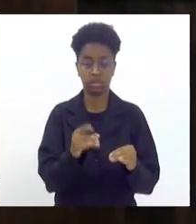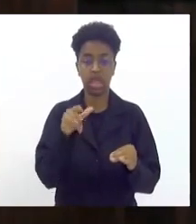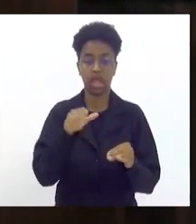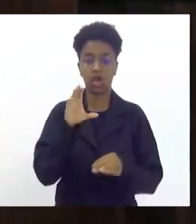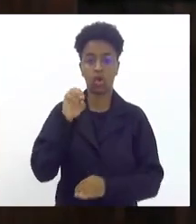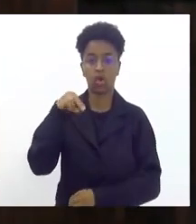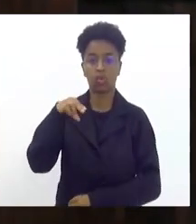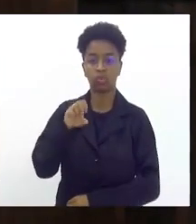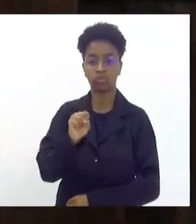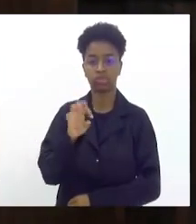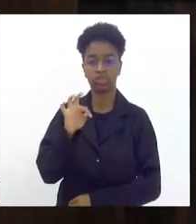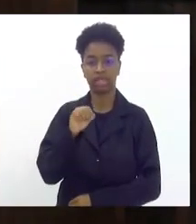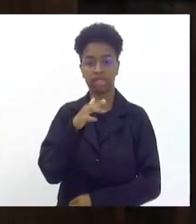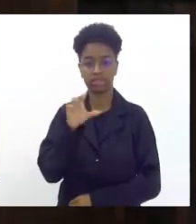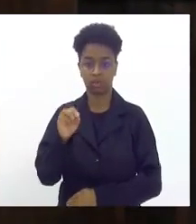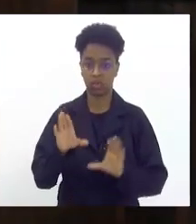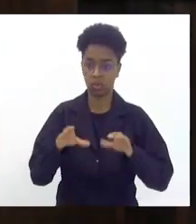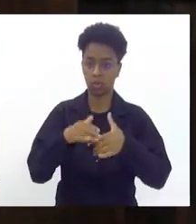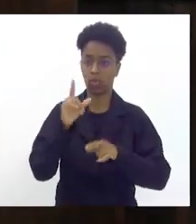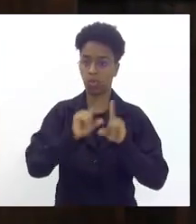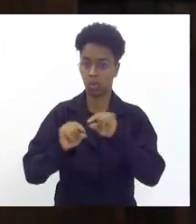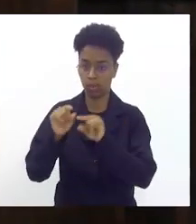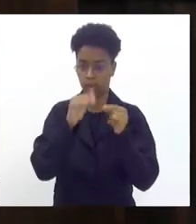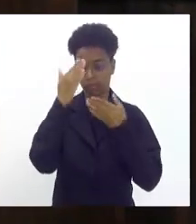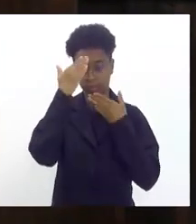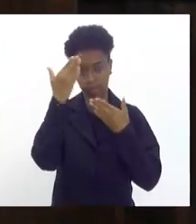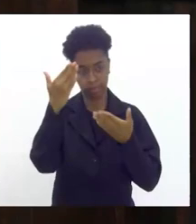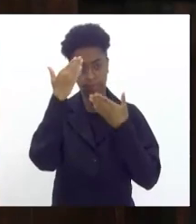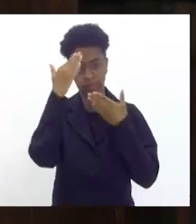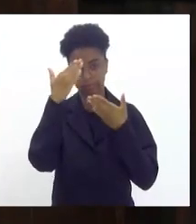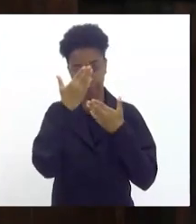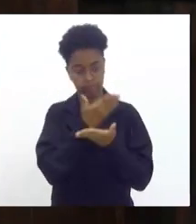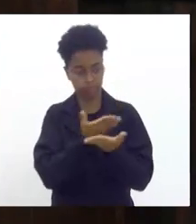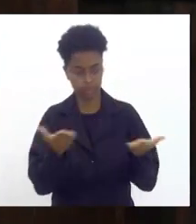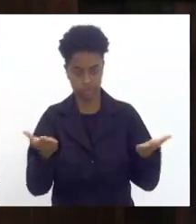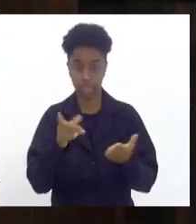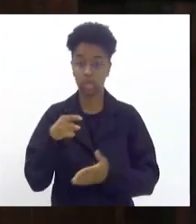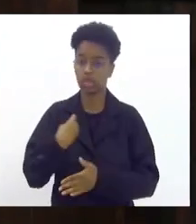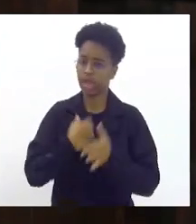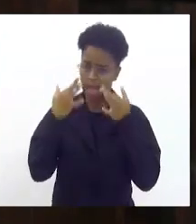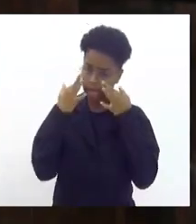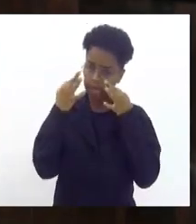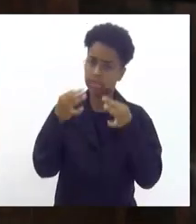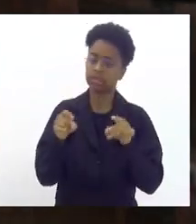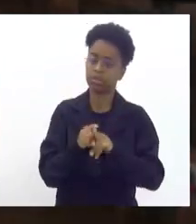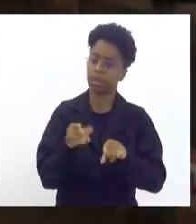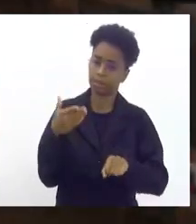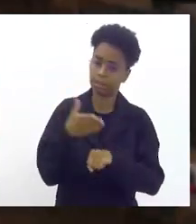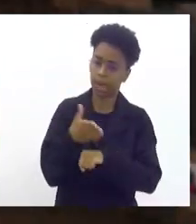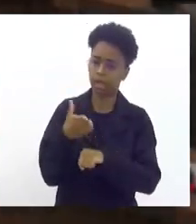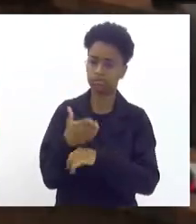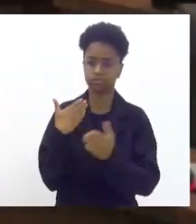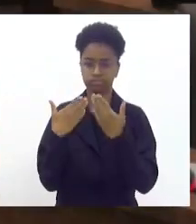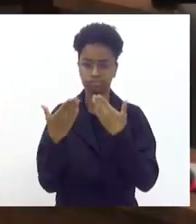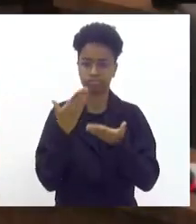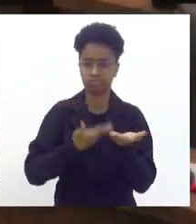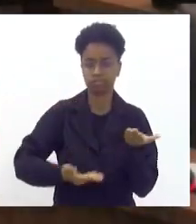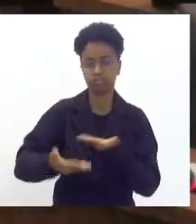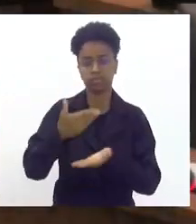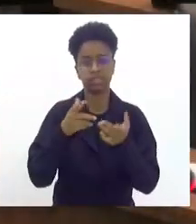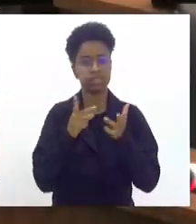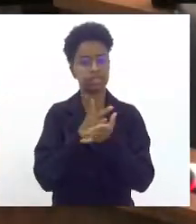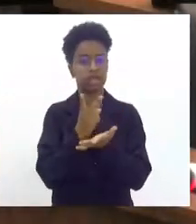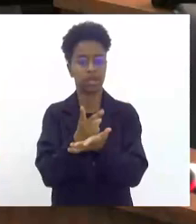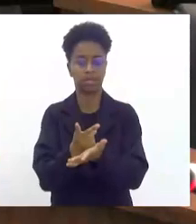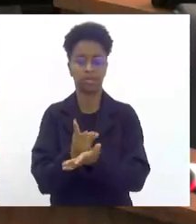Constelação. Gratidão, gratidão, gratidão. E a gente está atento e vai estar participando e dialogando, sim, que a